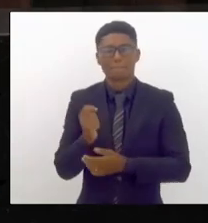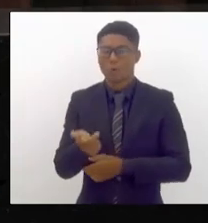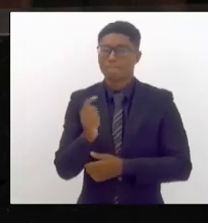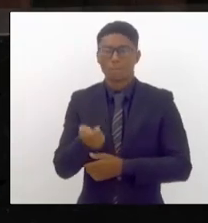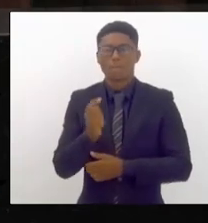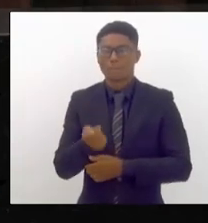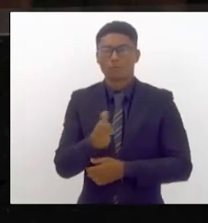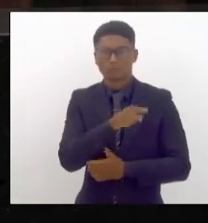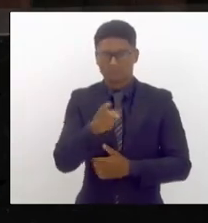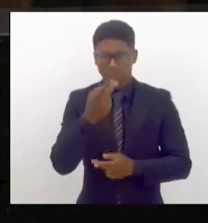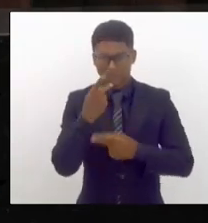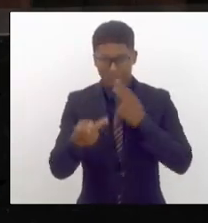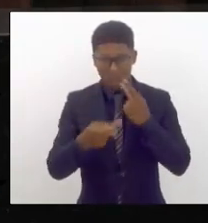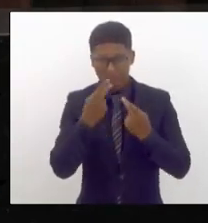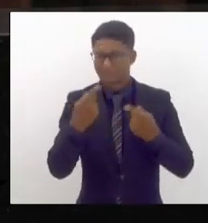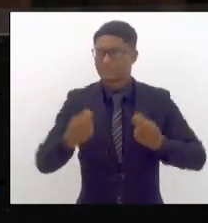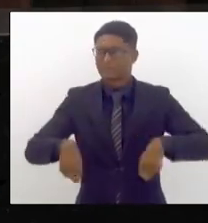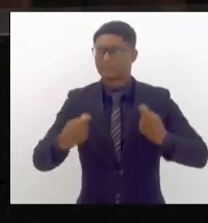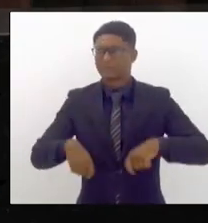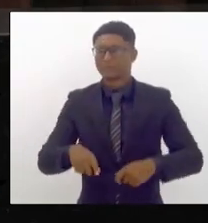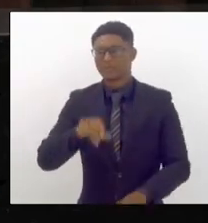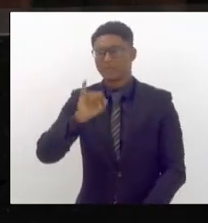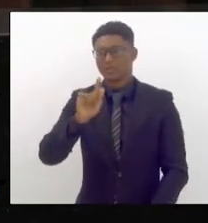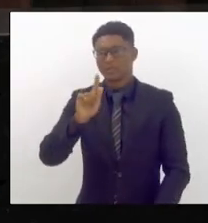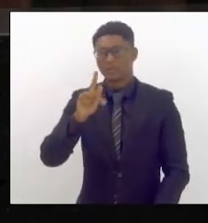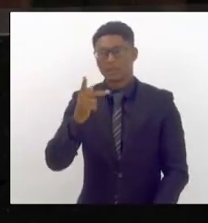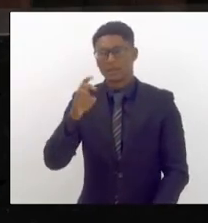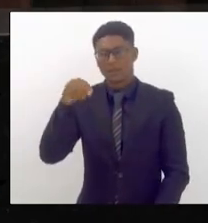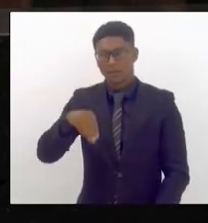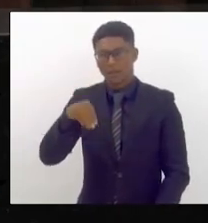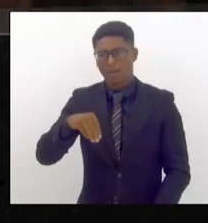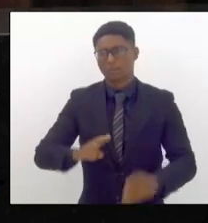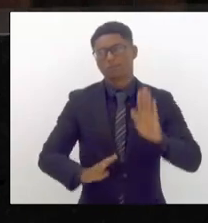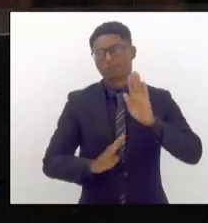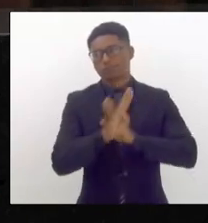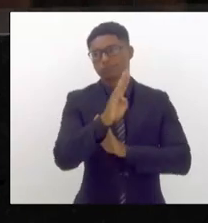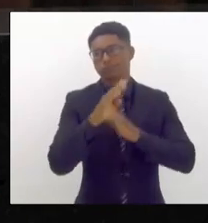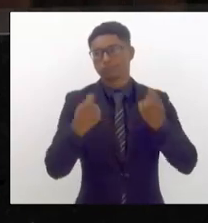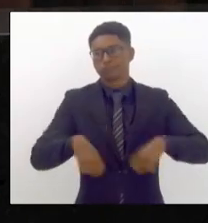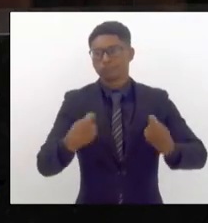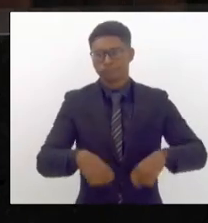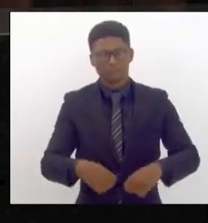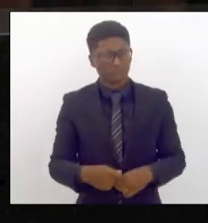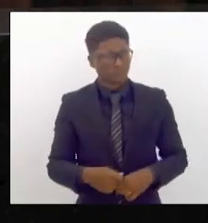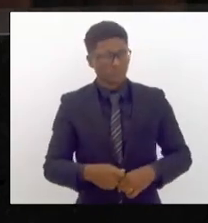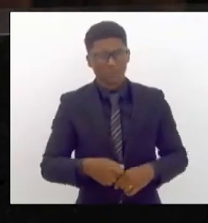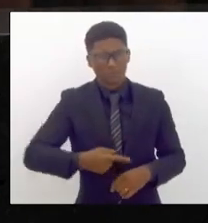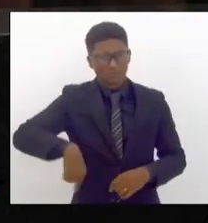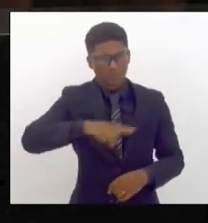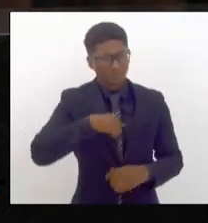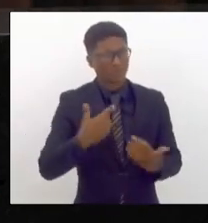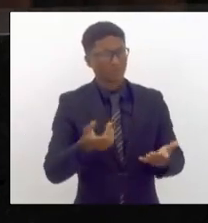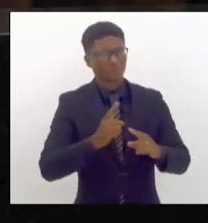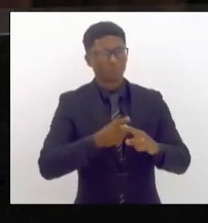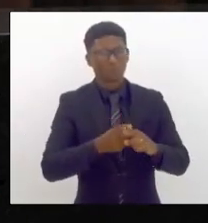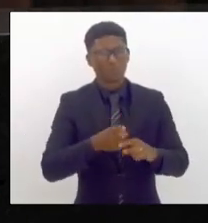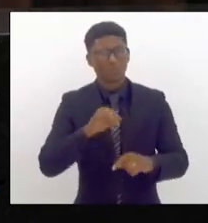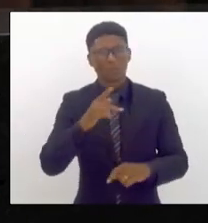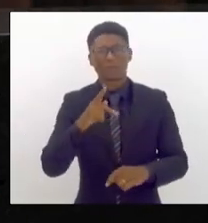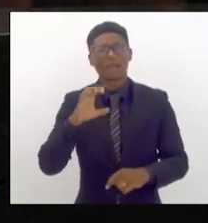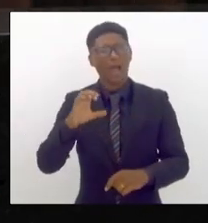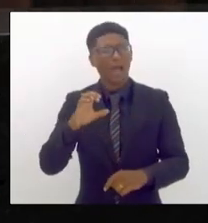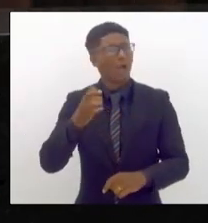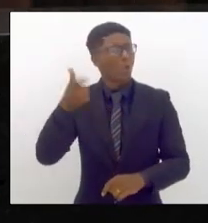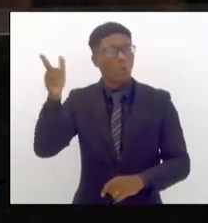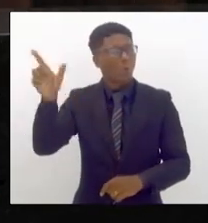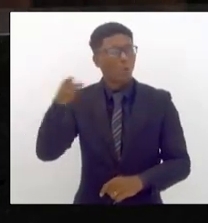o reajuste do IGPM e aí nós questionamos porque ninguém teve o reajuste do IGPM e se do IPCA e